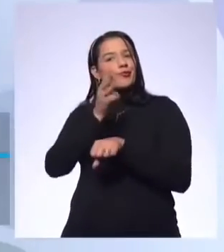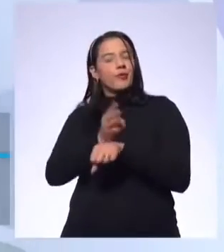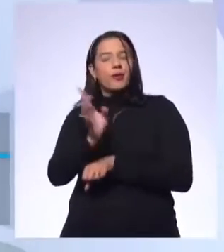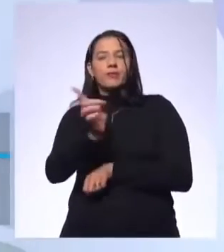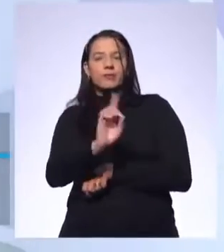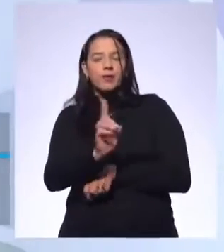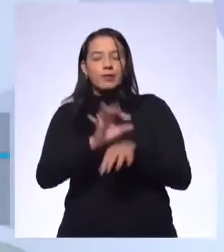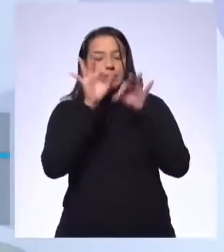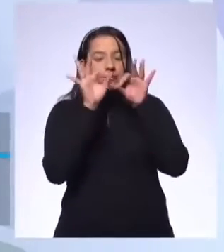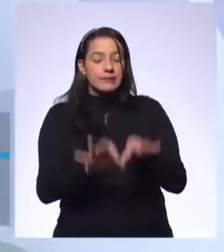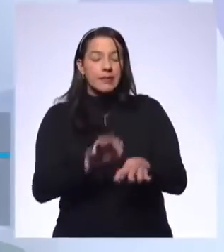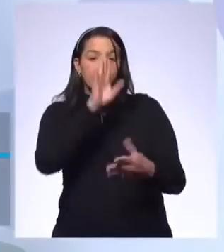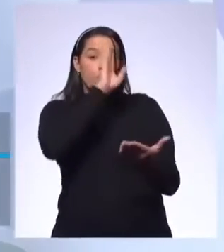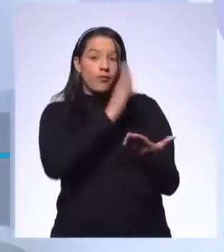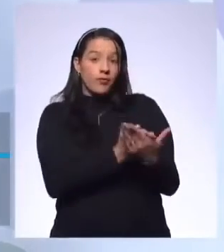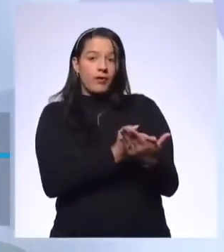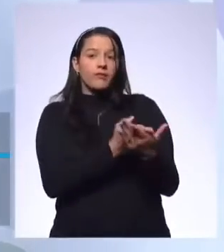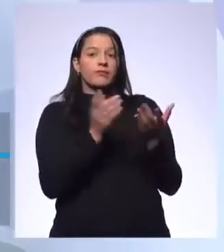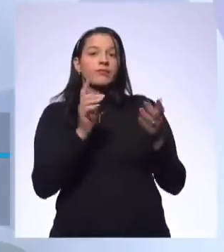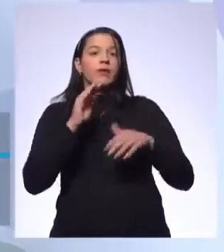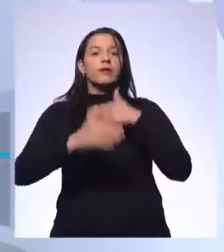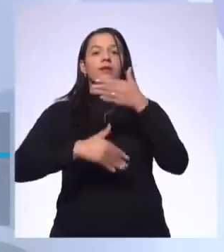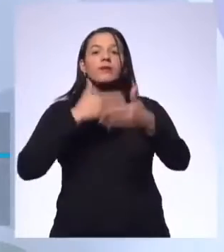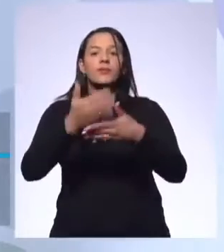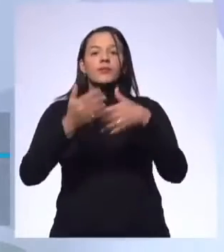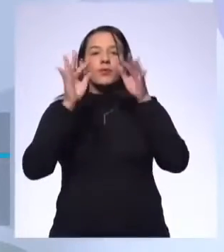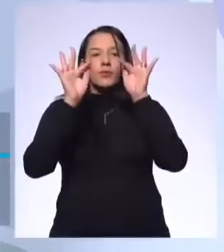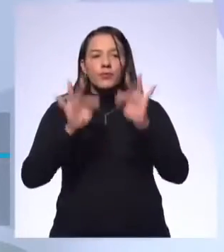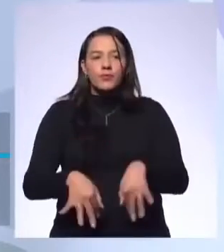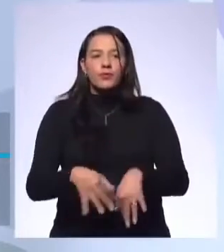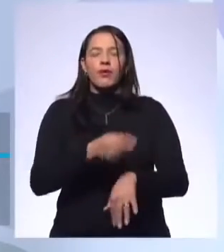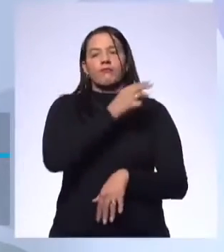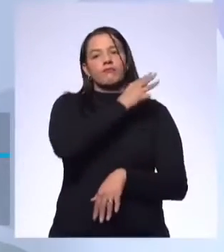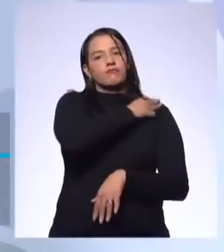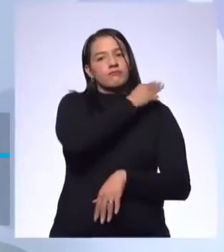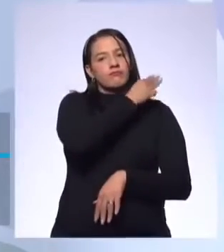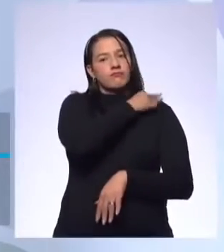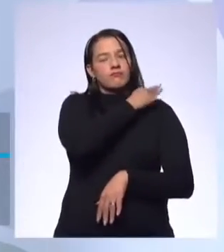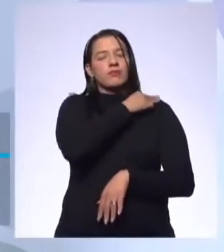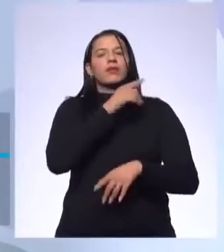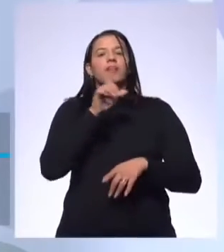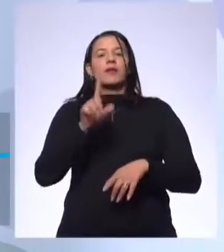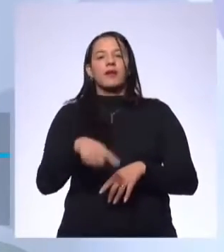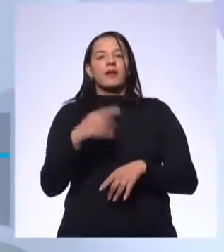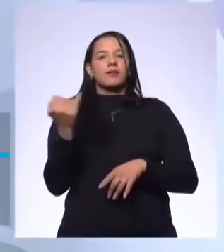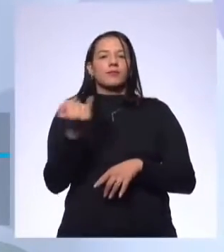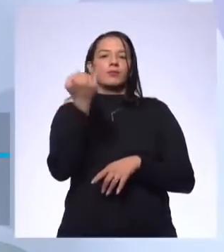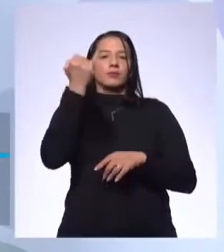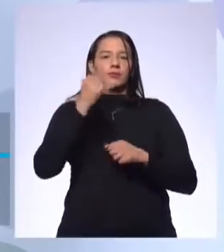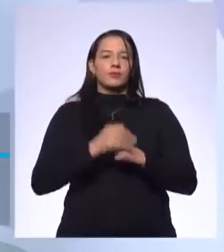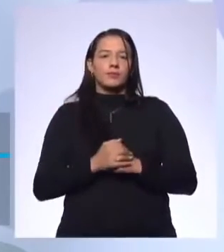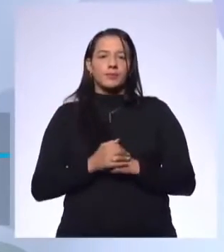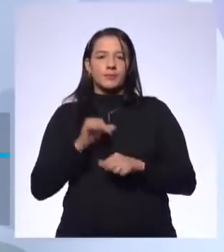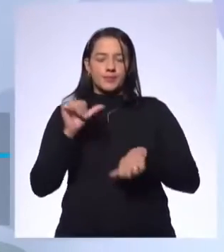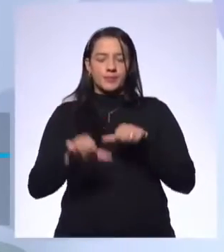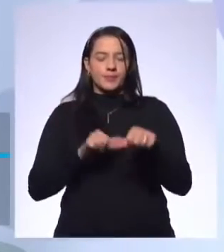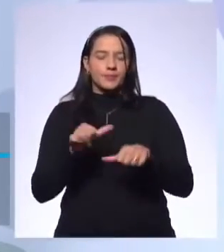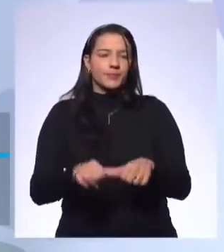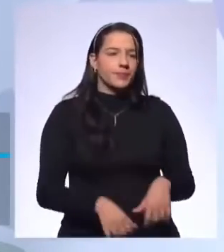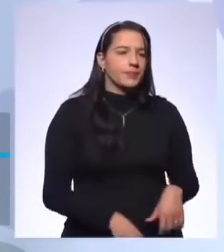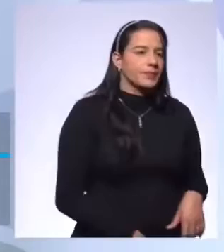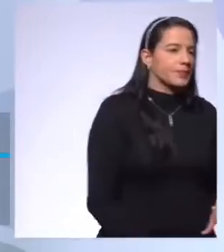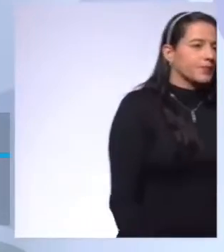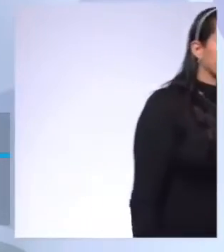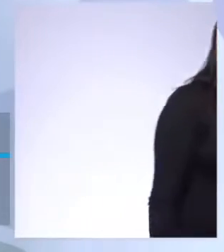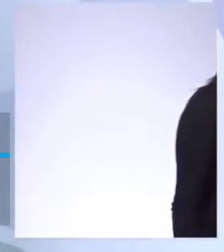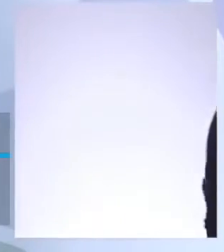fatos realmente confiáveis. Porque quando você chegar lá no terceiro, aí lá você já vai ter todas essas habilidades mais bem